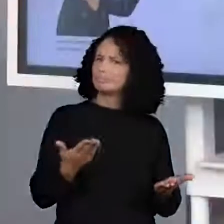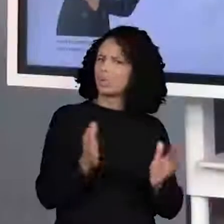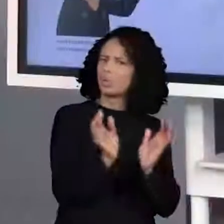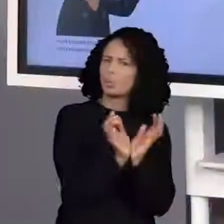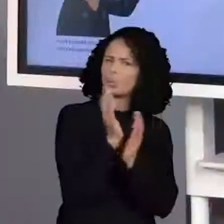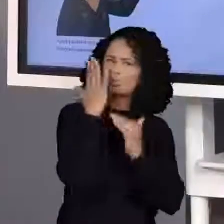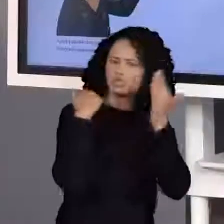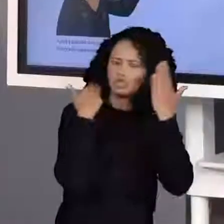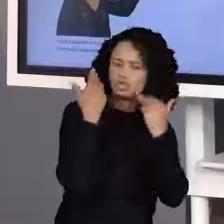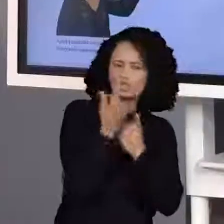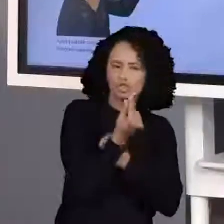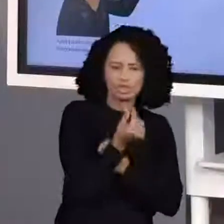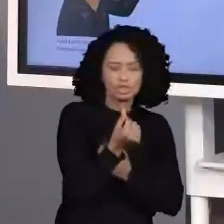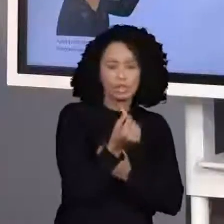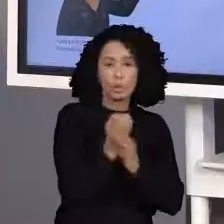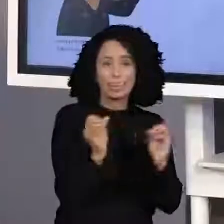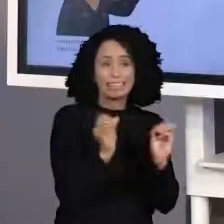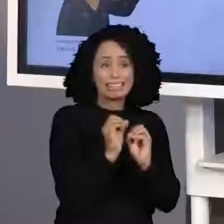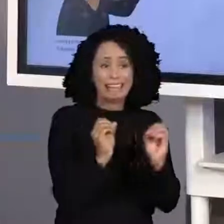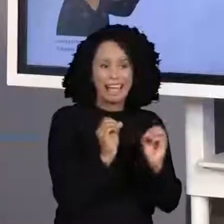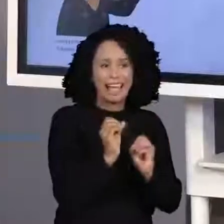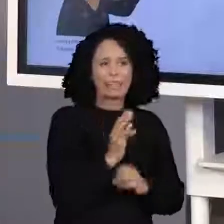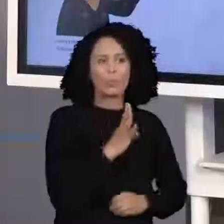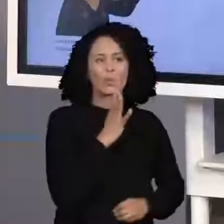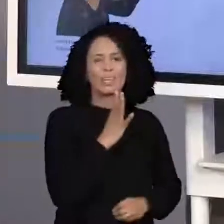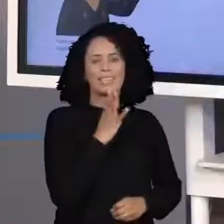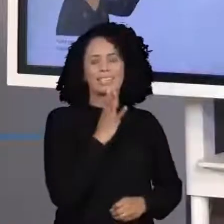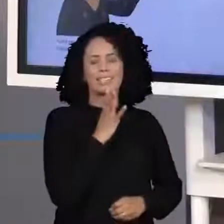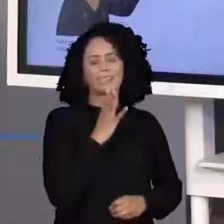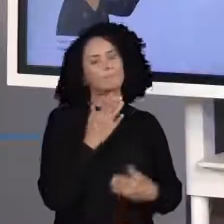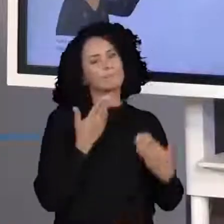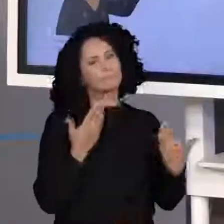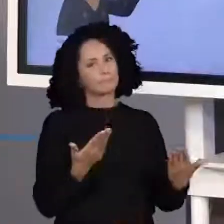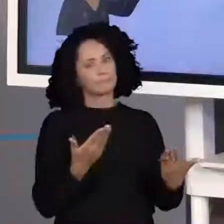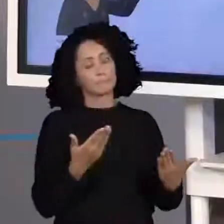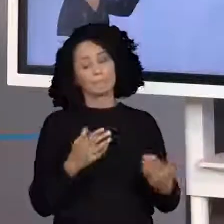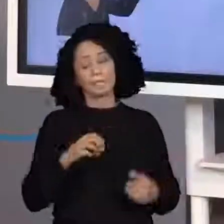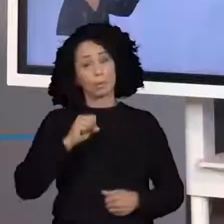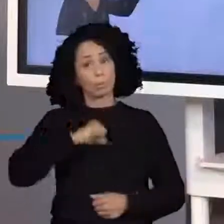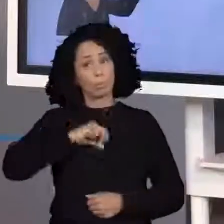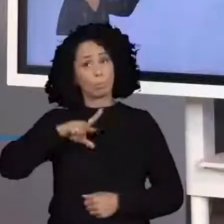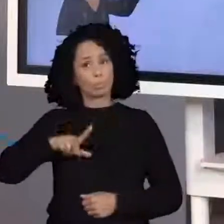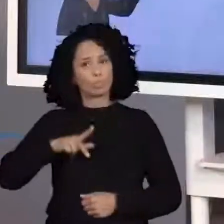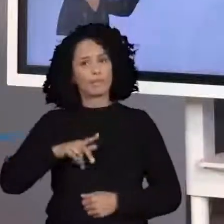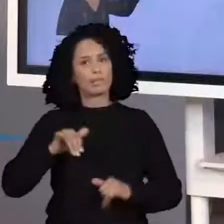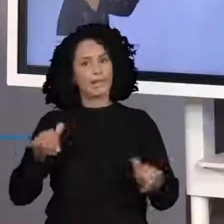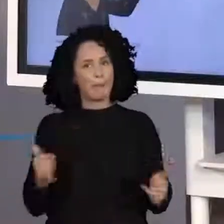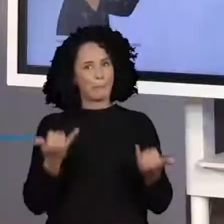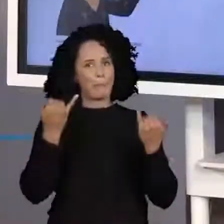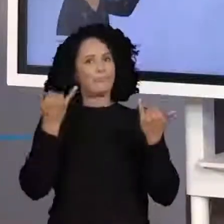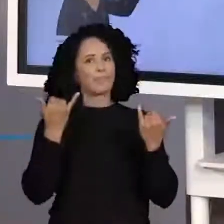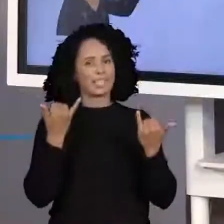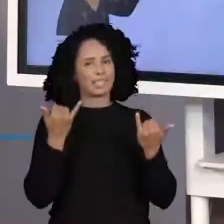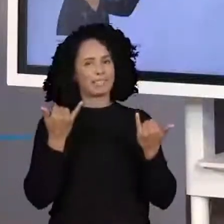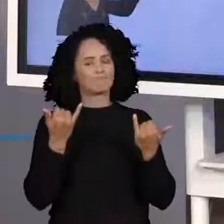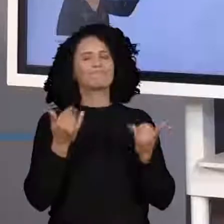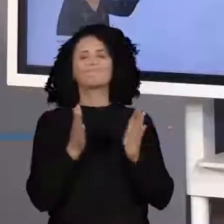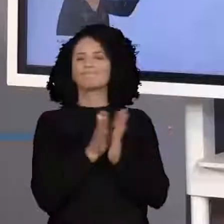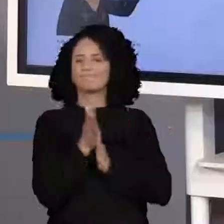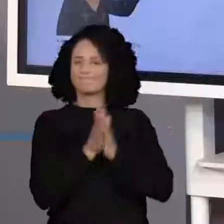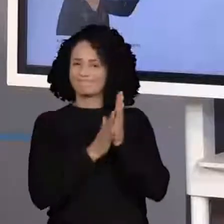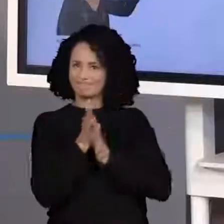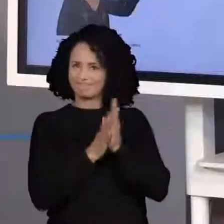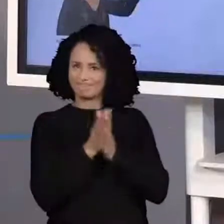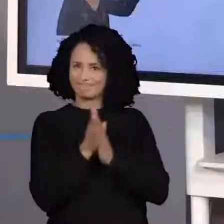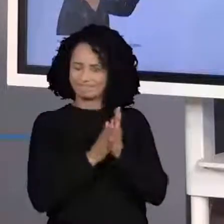conheciam a moeda, os portugueses, claro, querendo tirar uma vantagem nisso daí, ofereceu aí para os